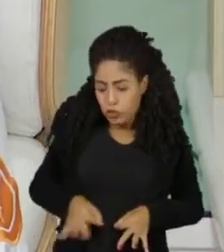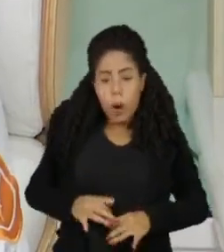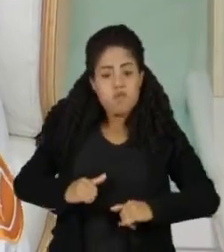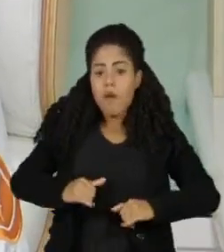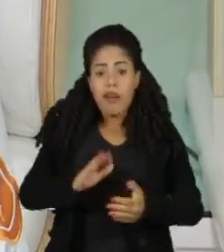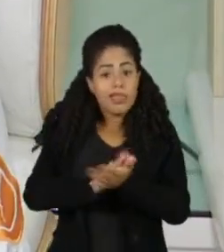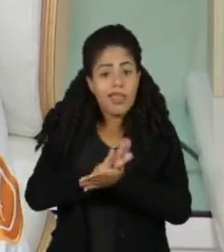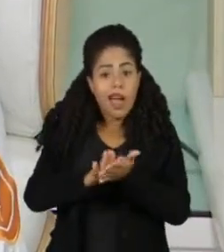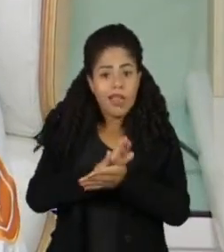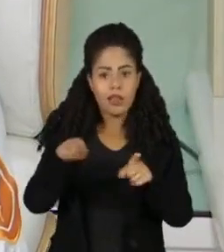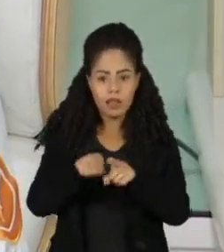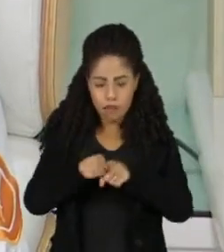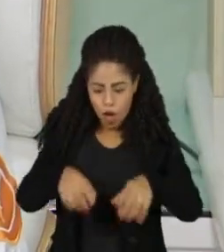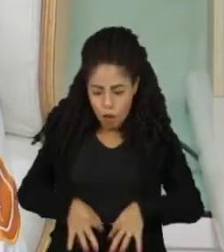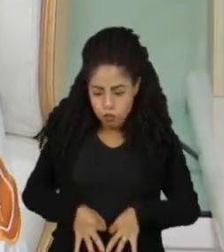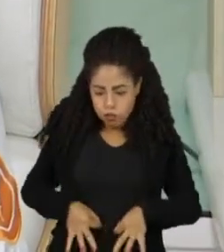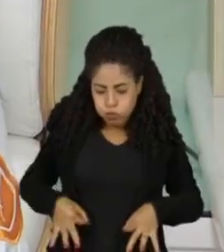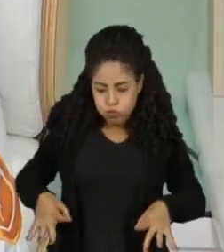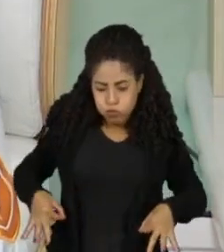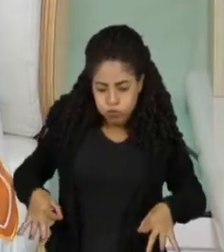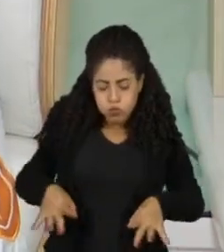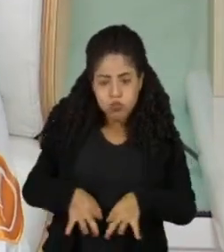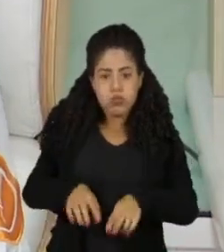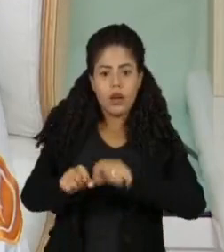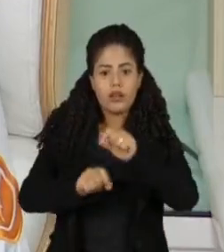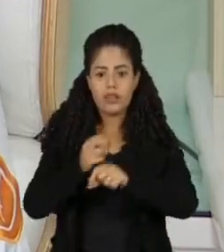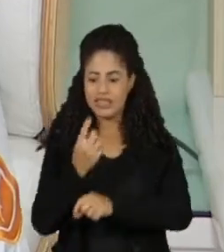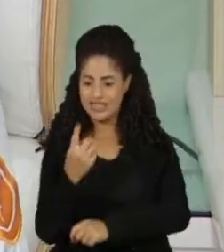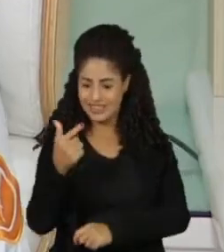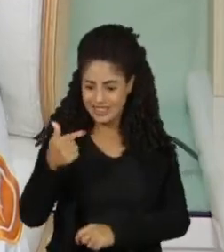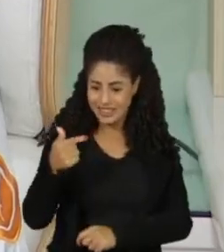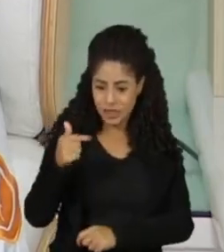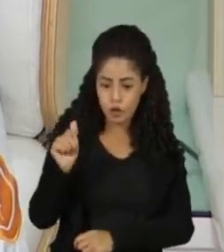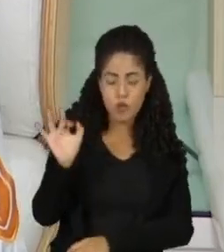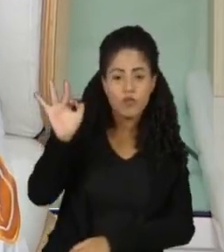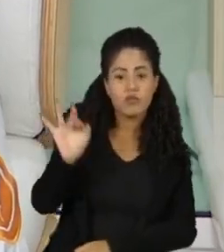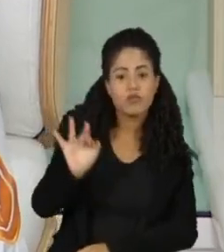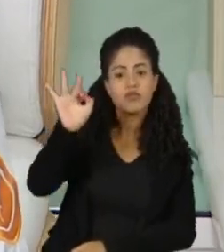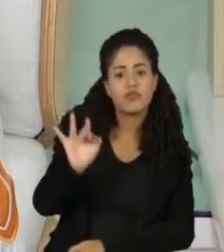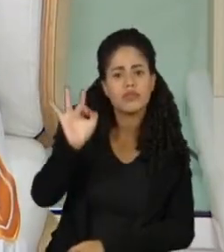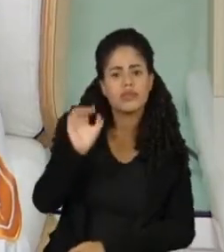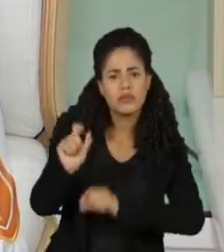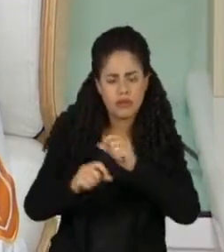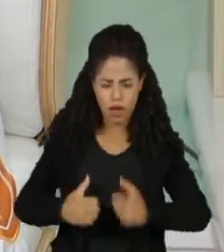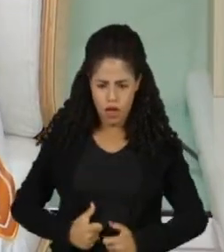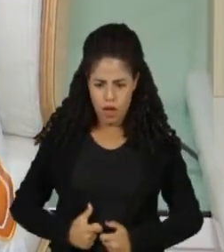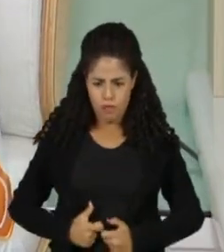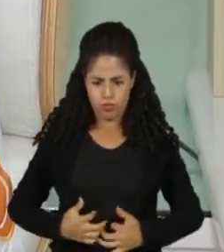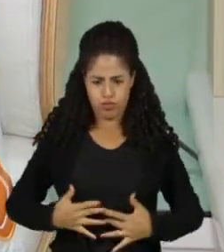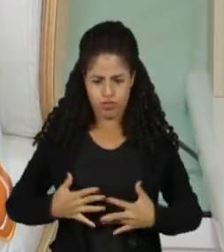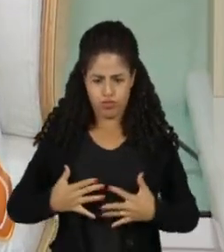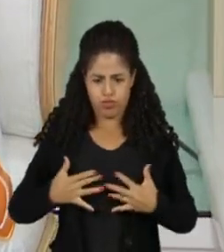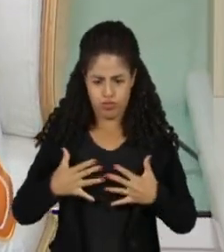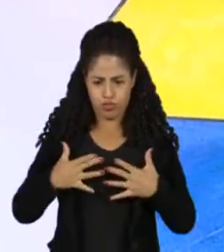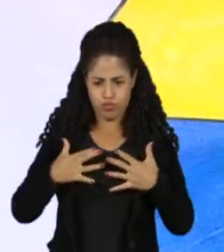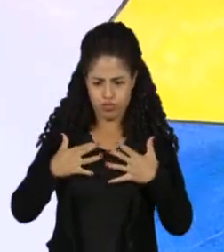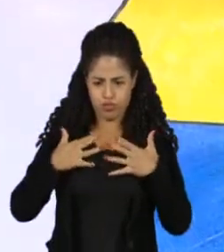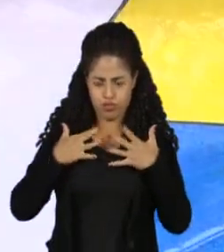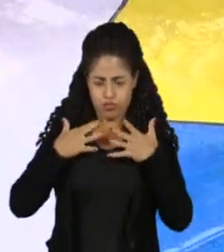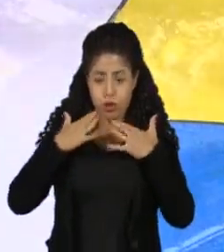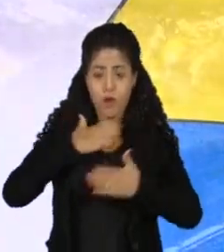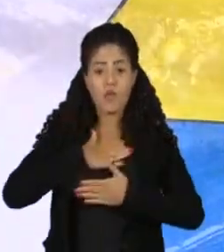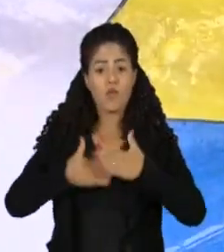uma circunferência de cintura aumentada, isso aumentava 17% a inflamação no corpo dessa criança.